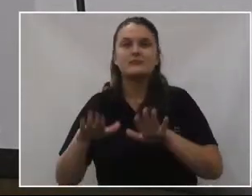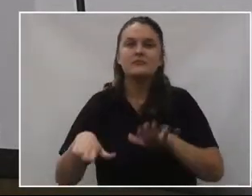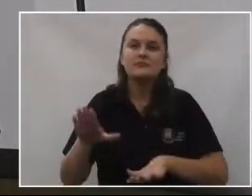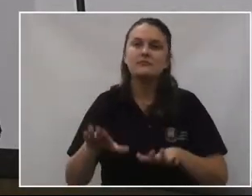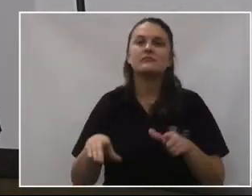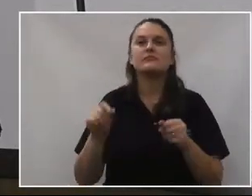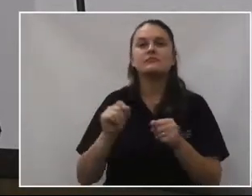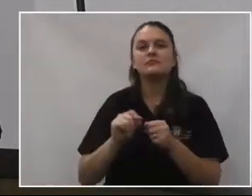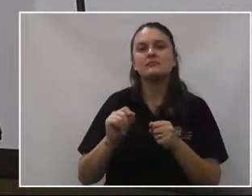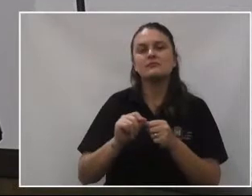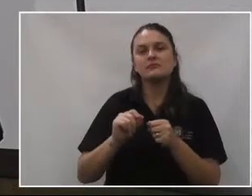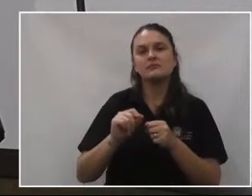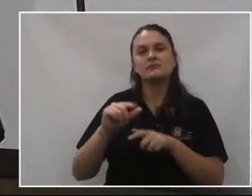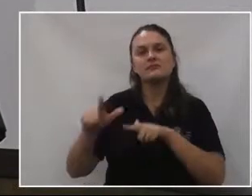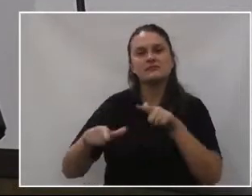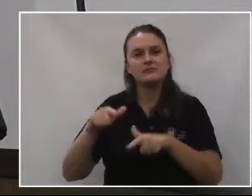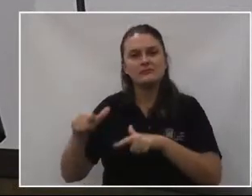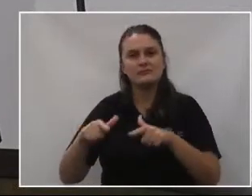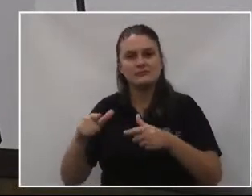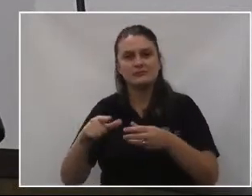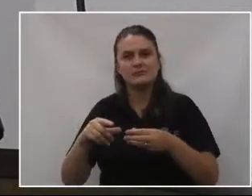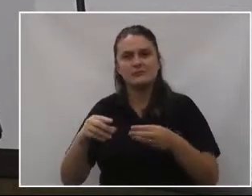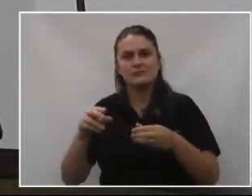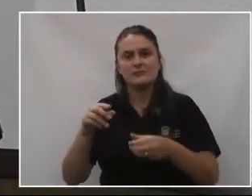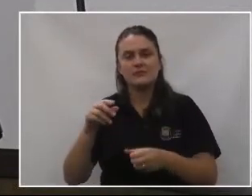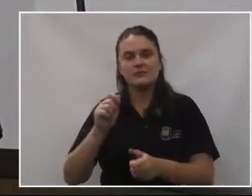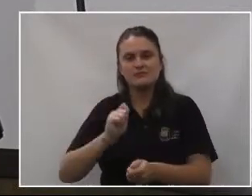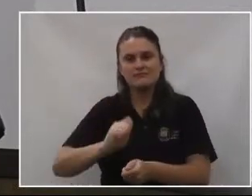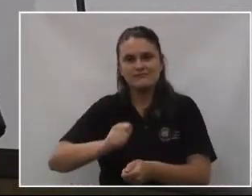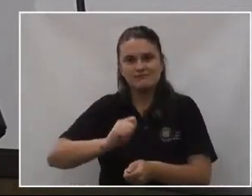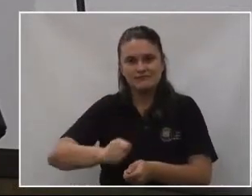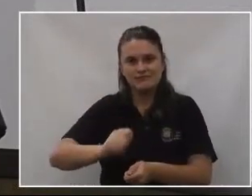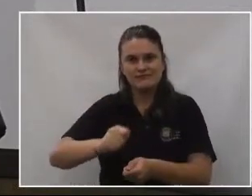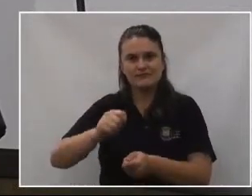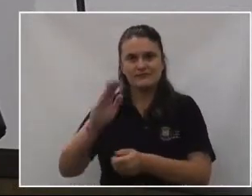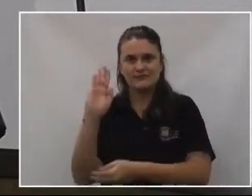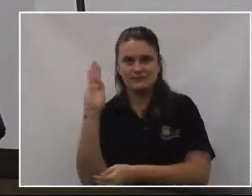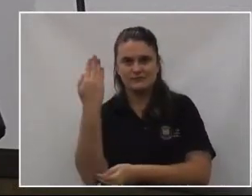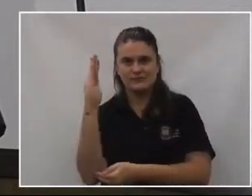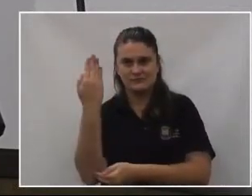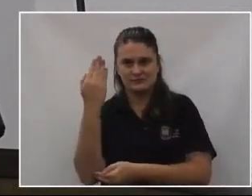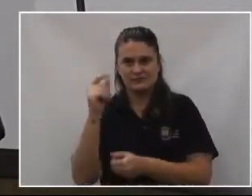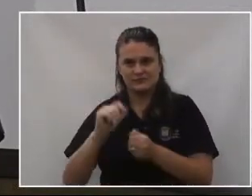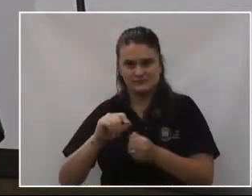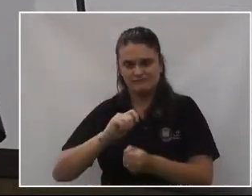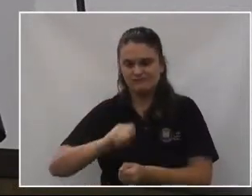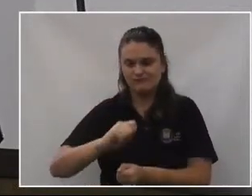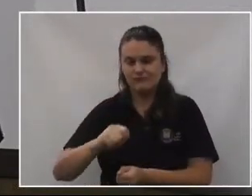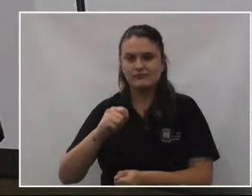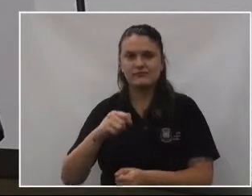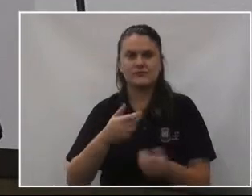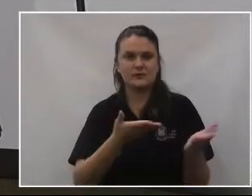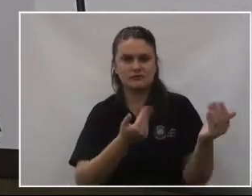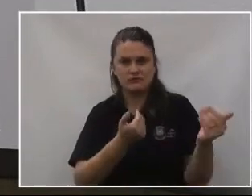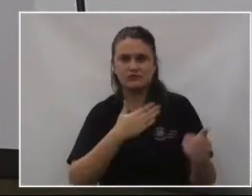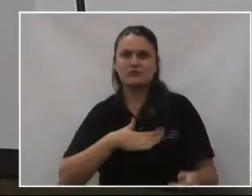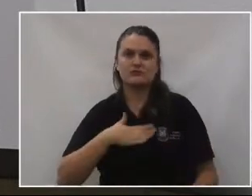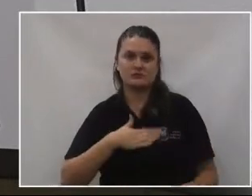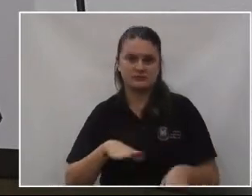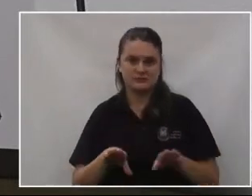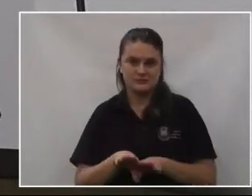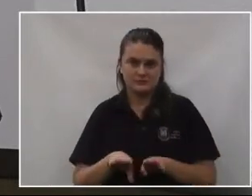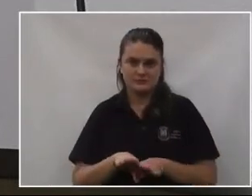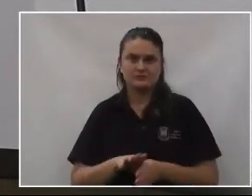realizavam trabalhos manuais em madeira. Então, e era muito apreciado pela gurizada da época.